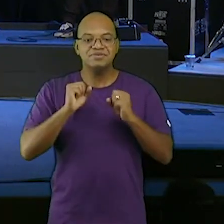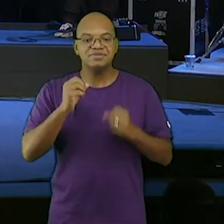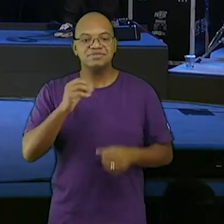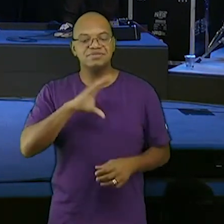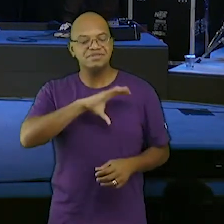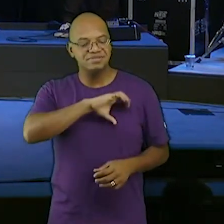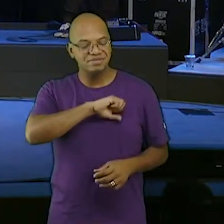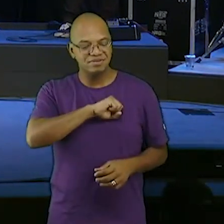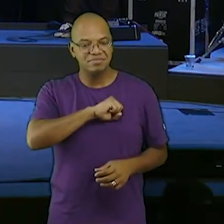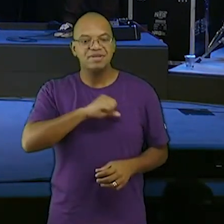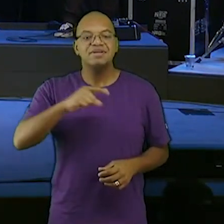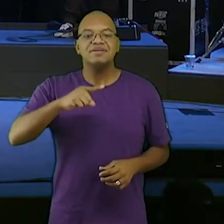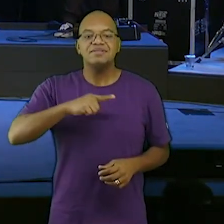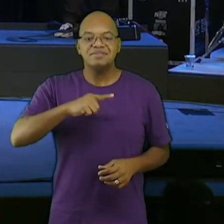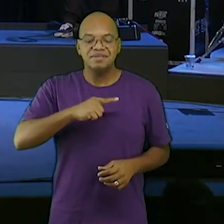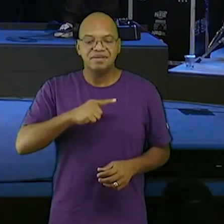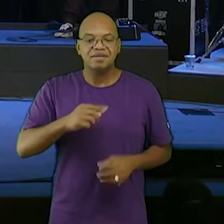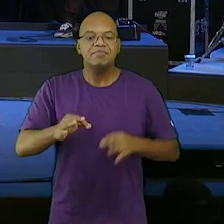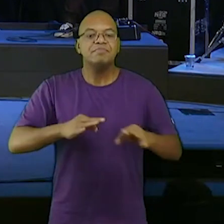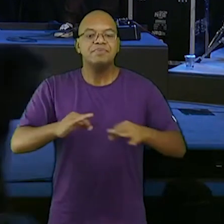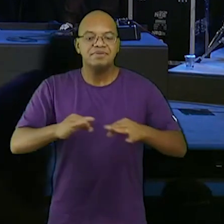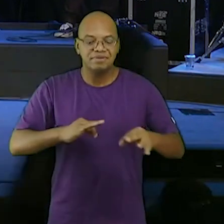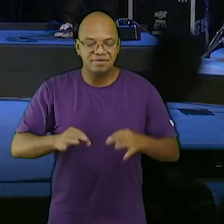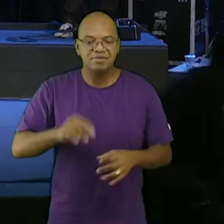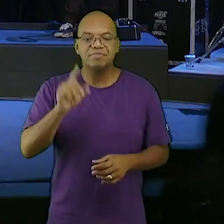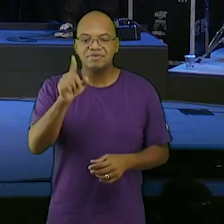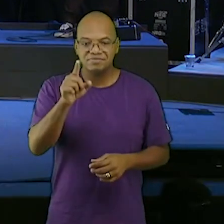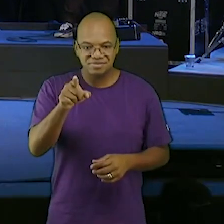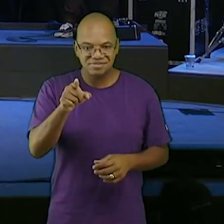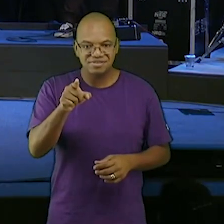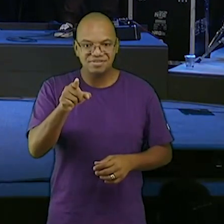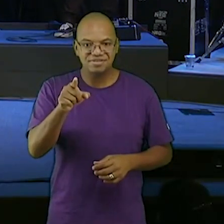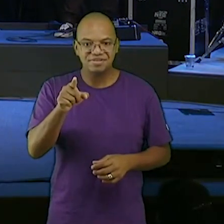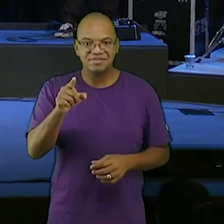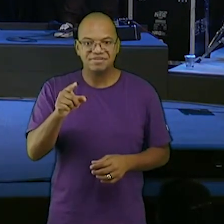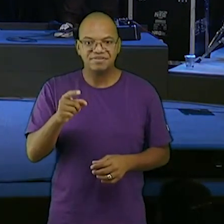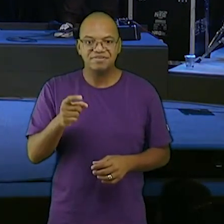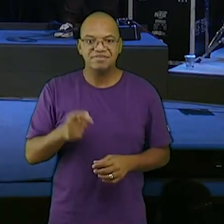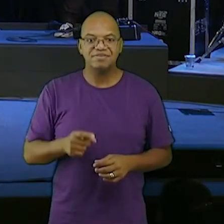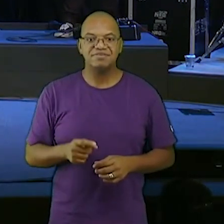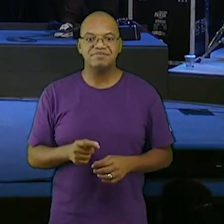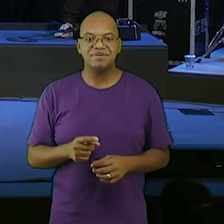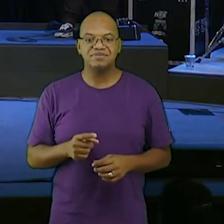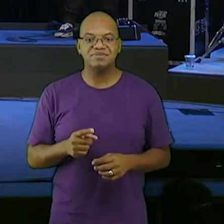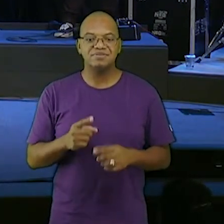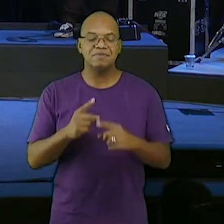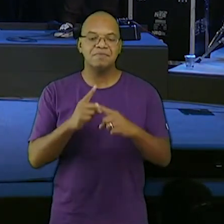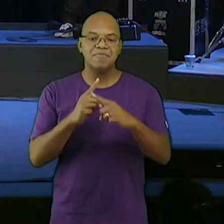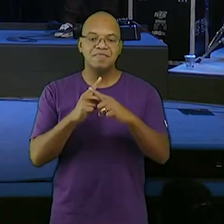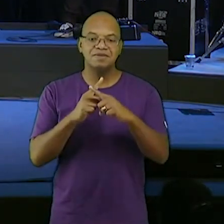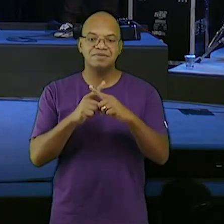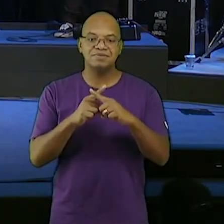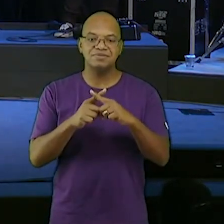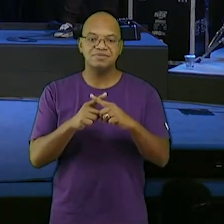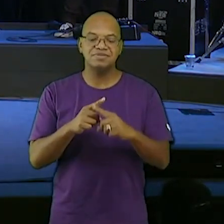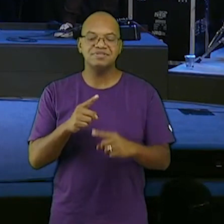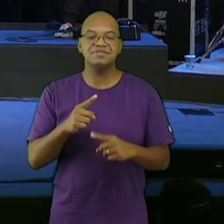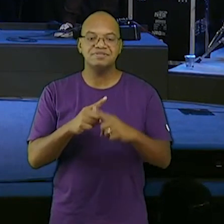e tem um plano para você faz o X mas o pecado